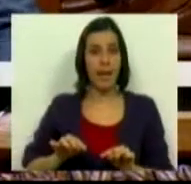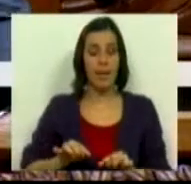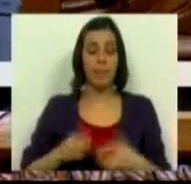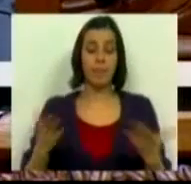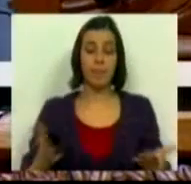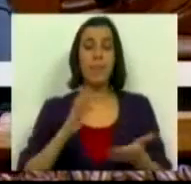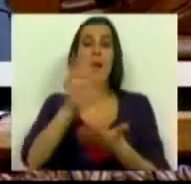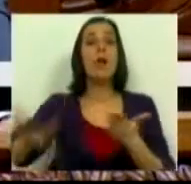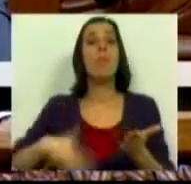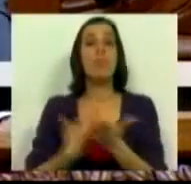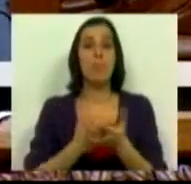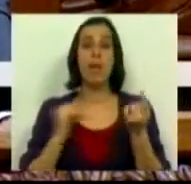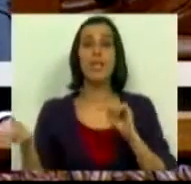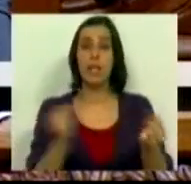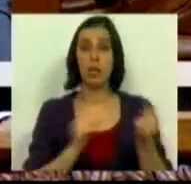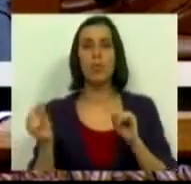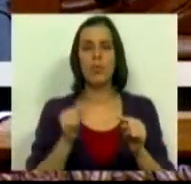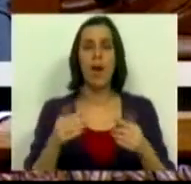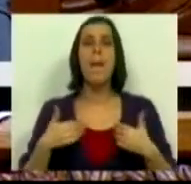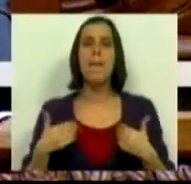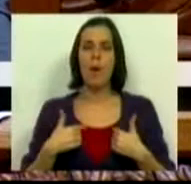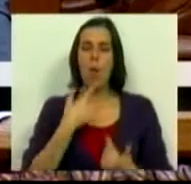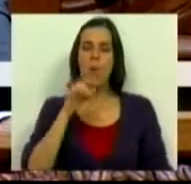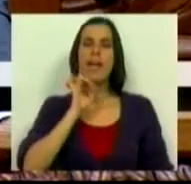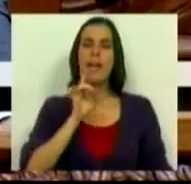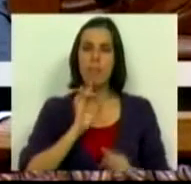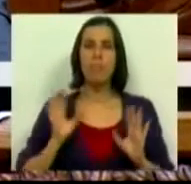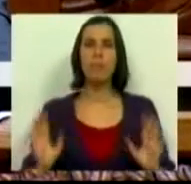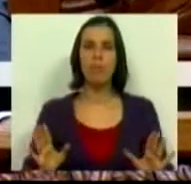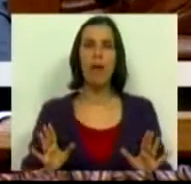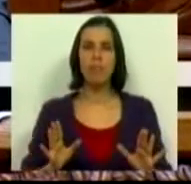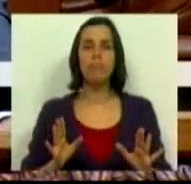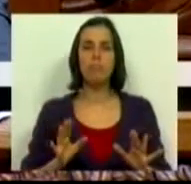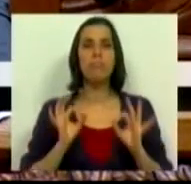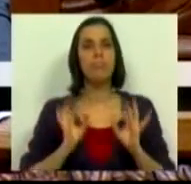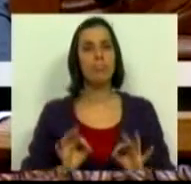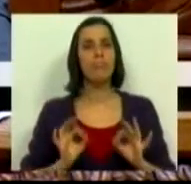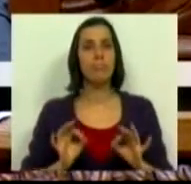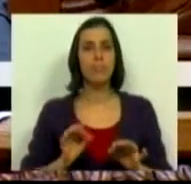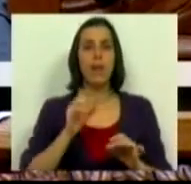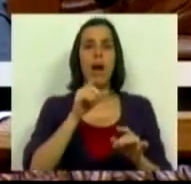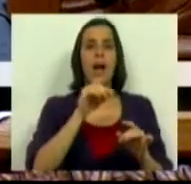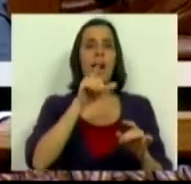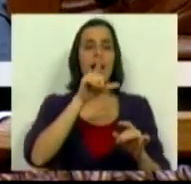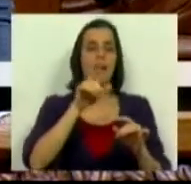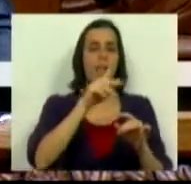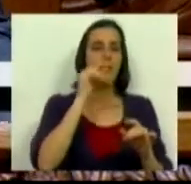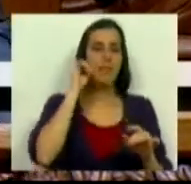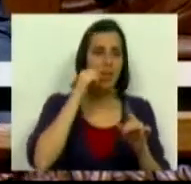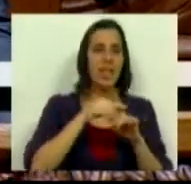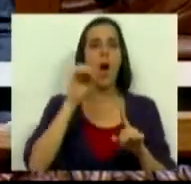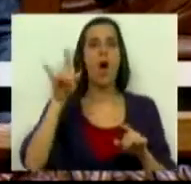Com as propostas em discussão, é para nós muito importante que vinha e olival ganhem.